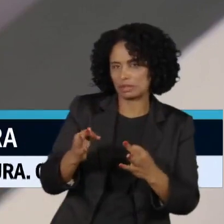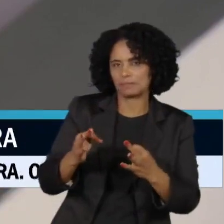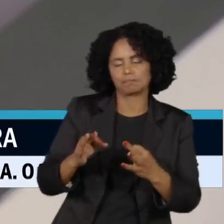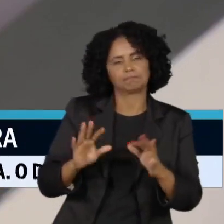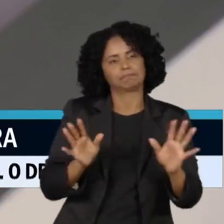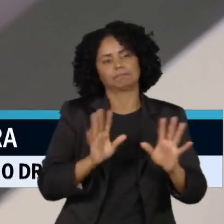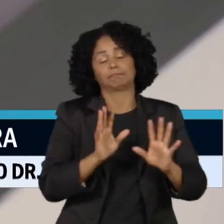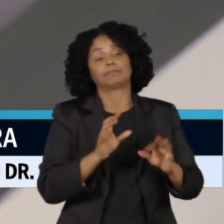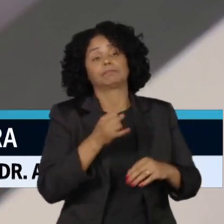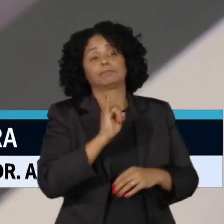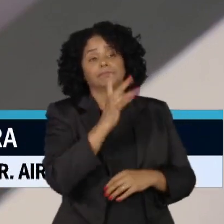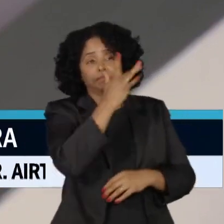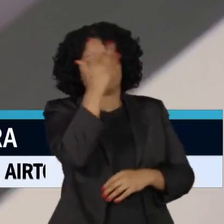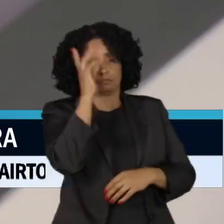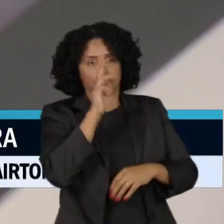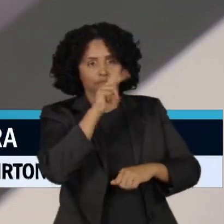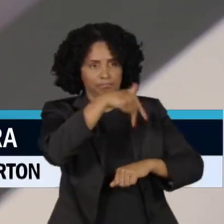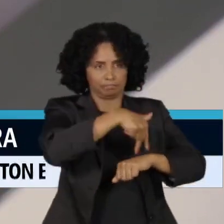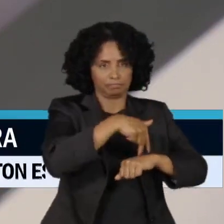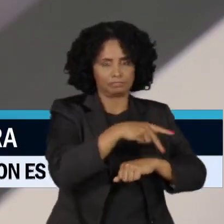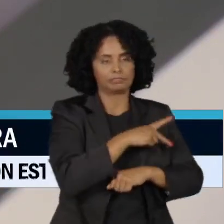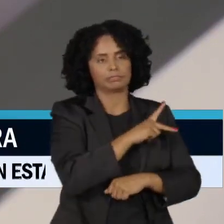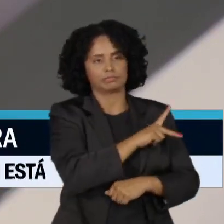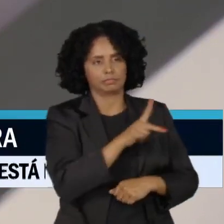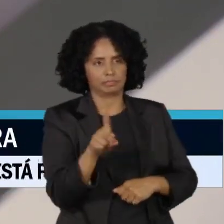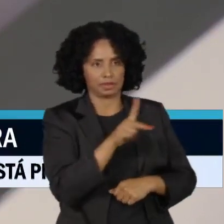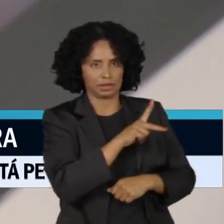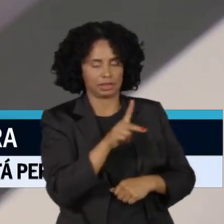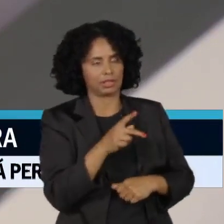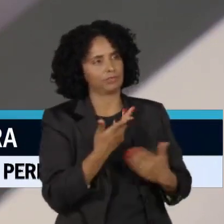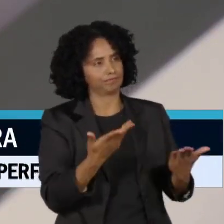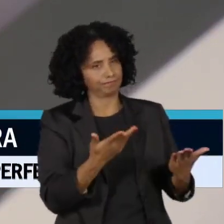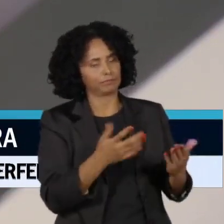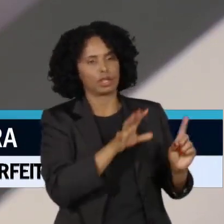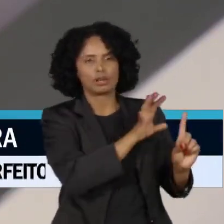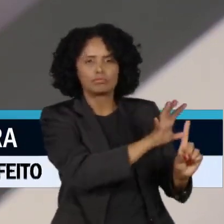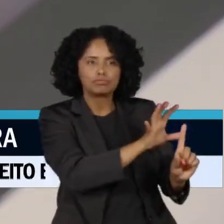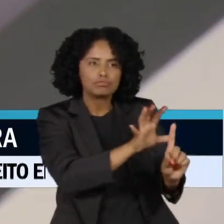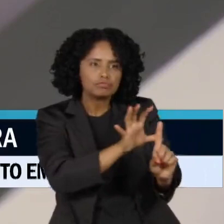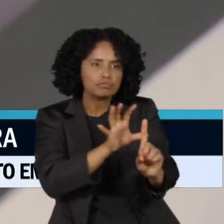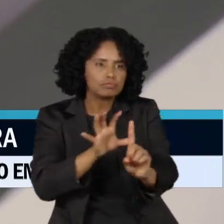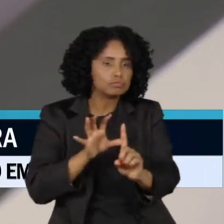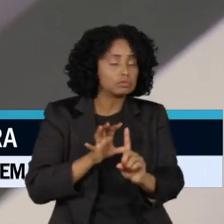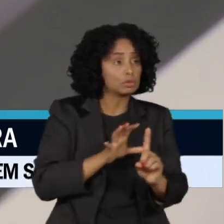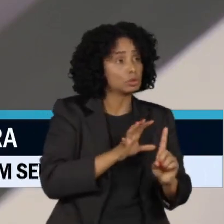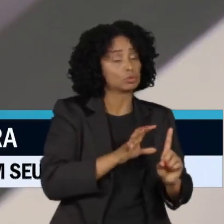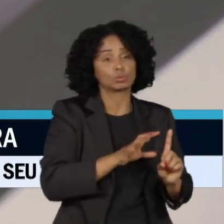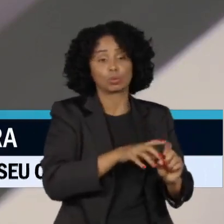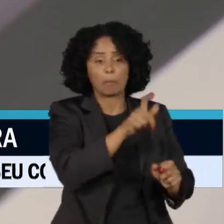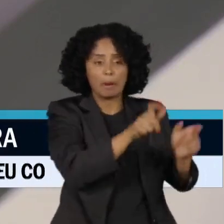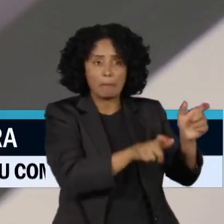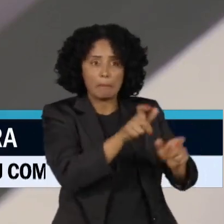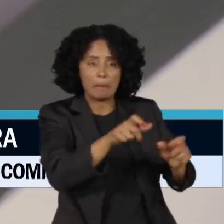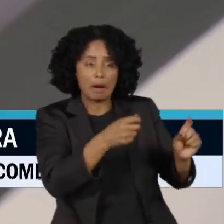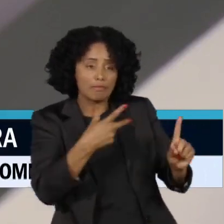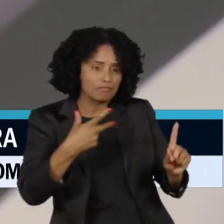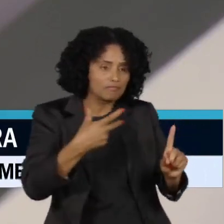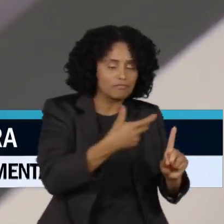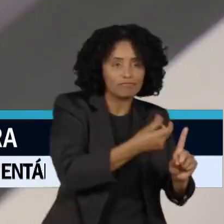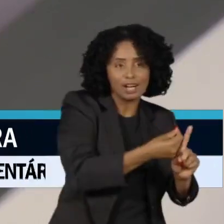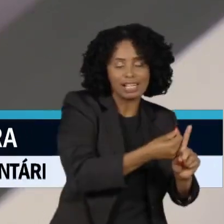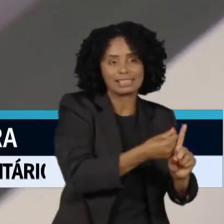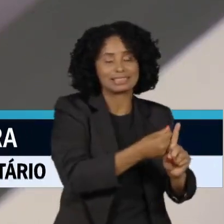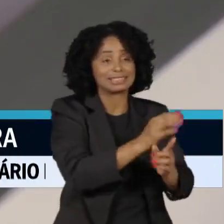chefe de Estado que comprometeu todo um sistema de vacinação que nós tínhamos atingido através do SUS, da nossa